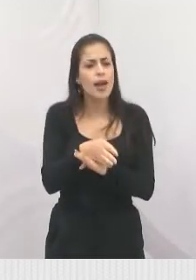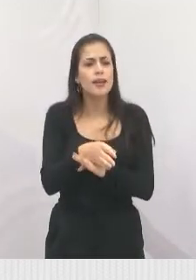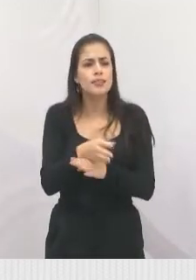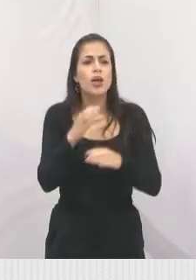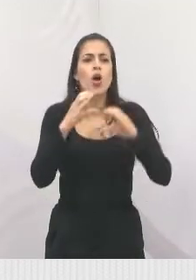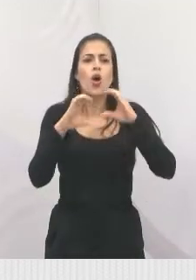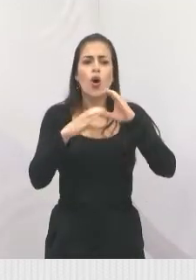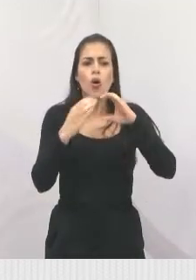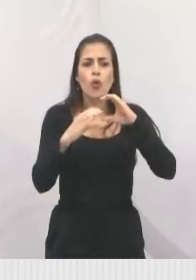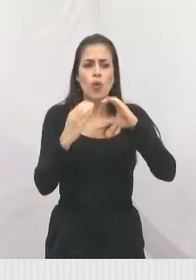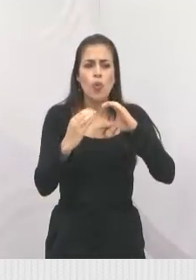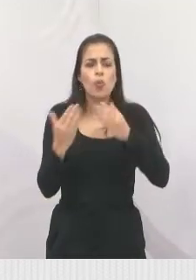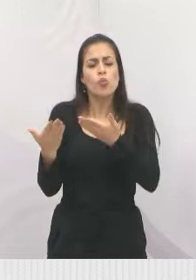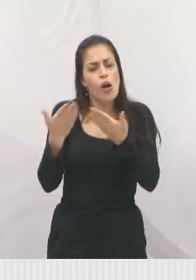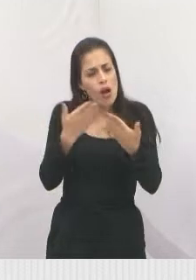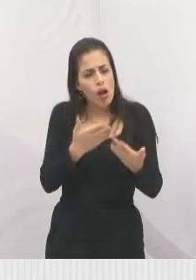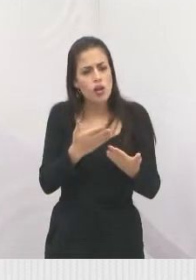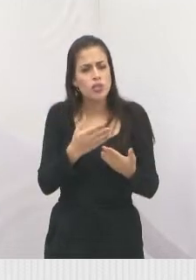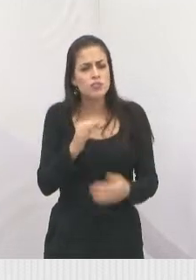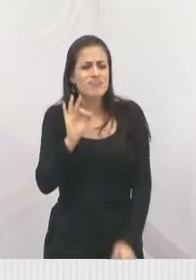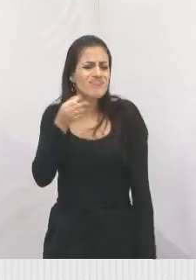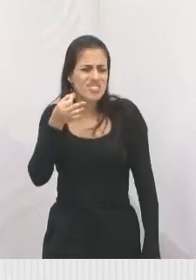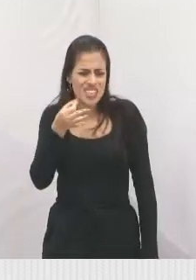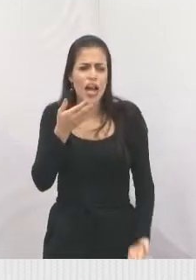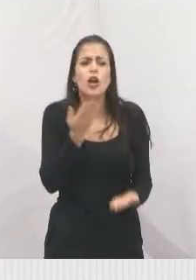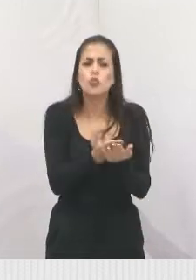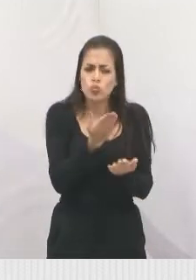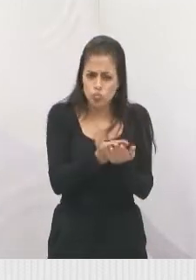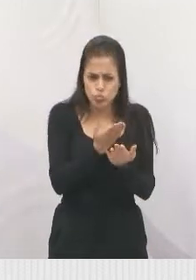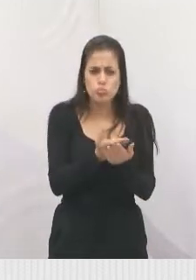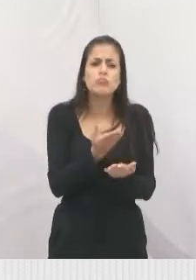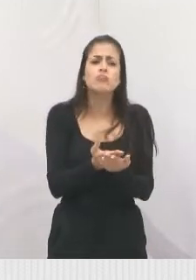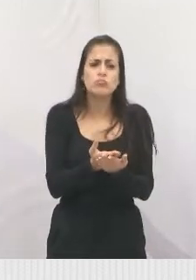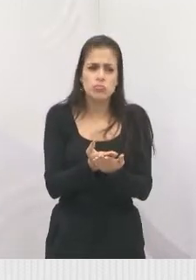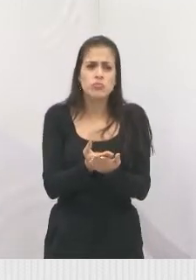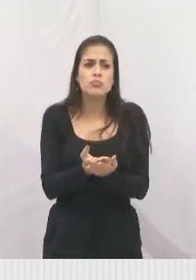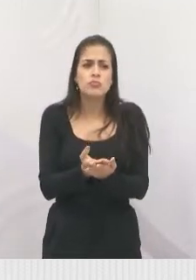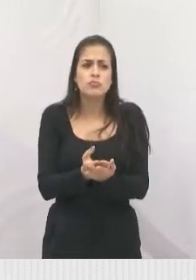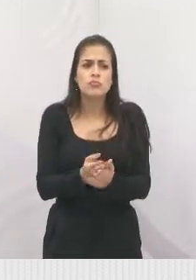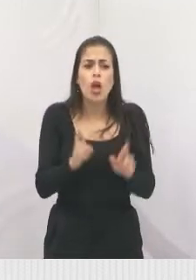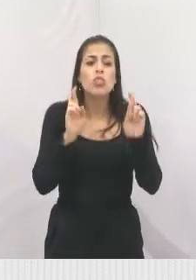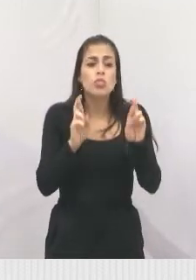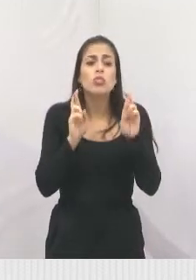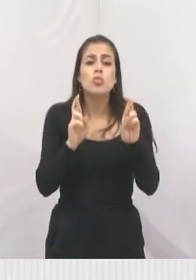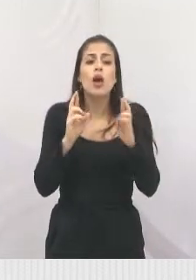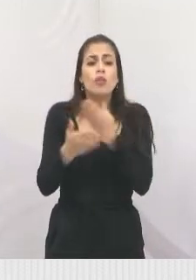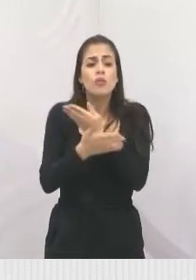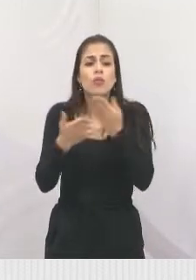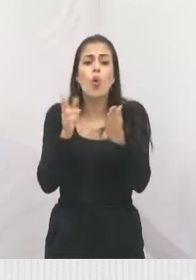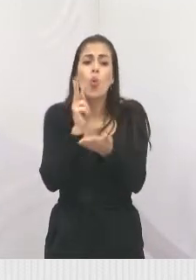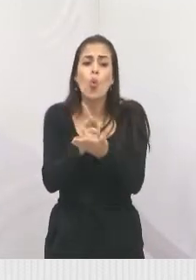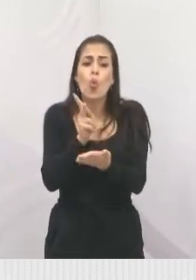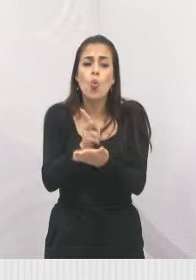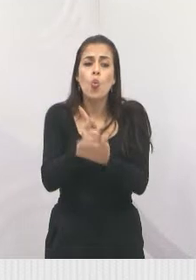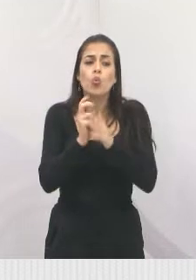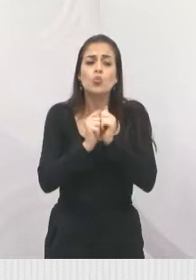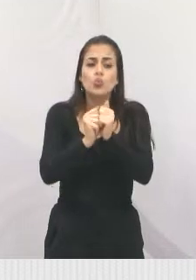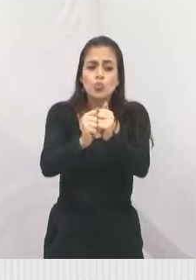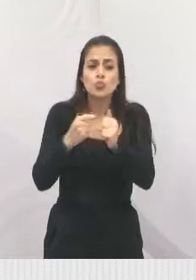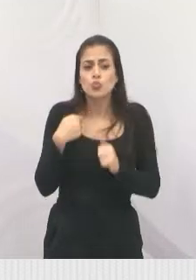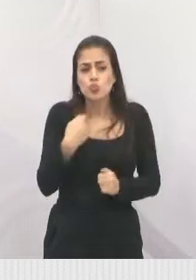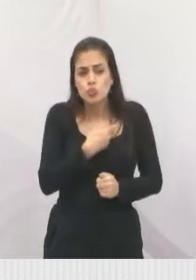colocados, já estão estudando bastante e torço para que vocês continuem com a gente